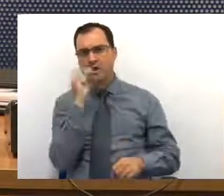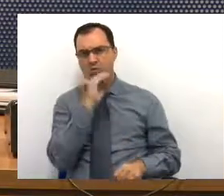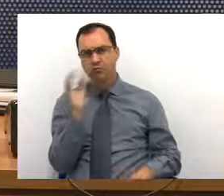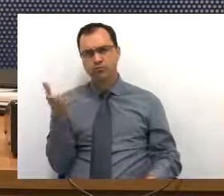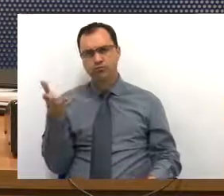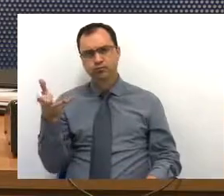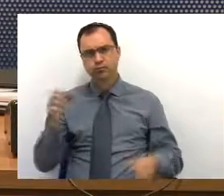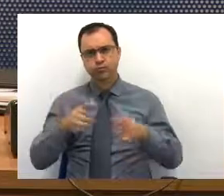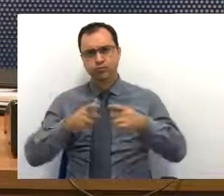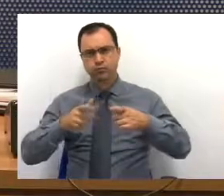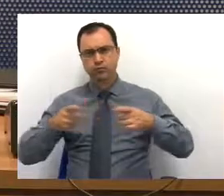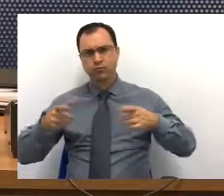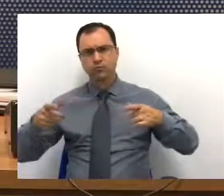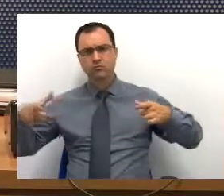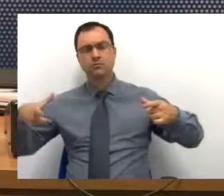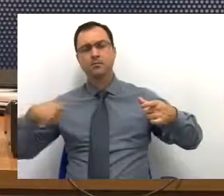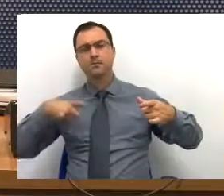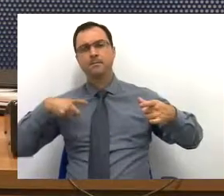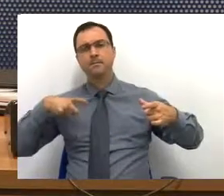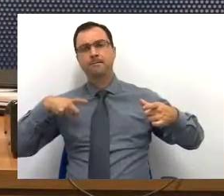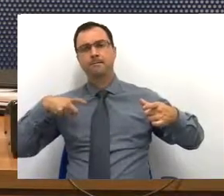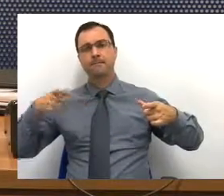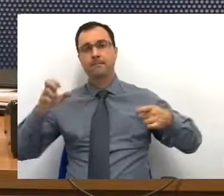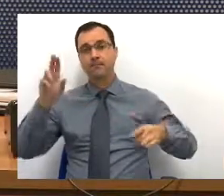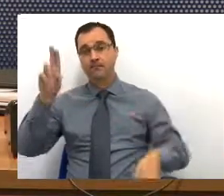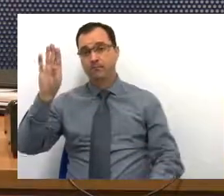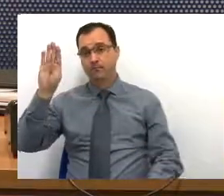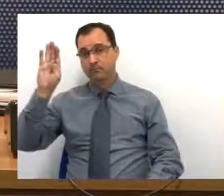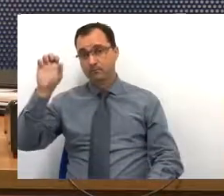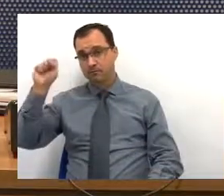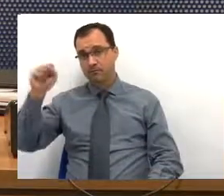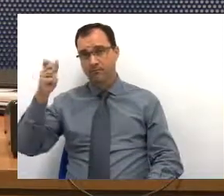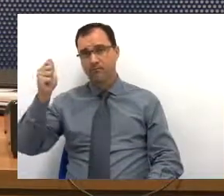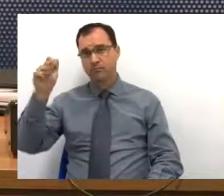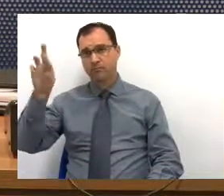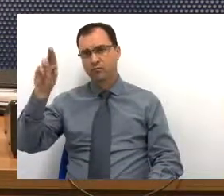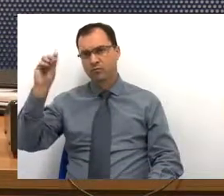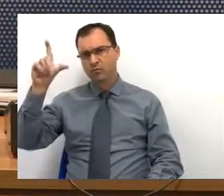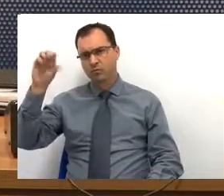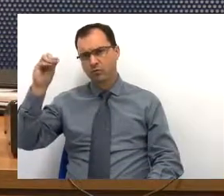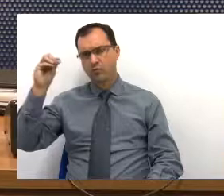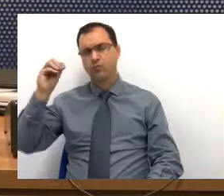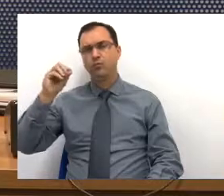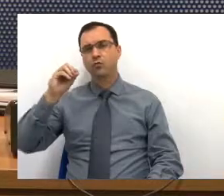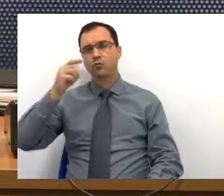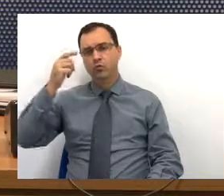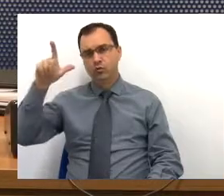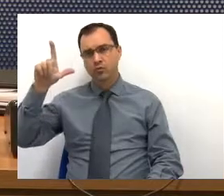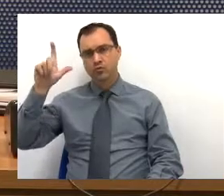a ampliação da UBS Haroldo Veloso e outras.